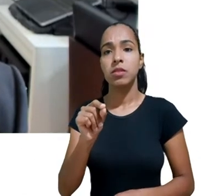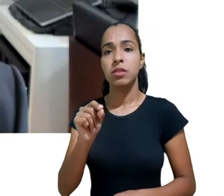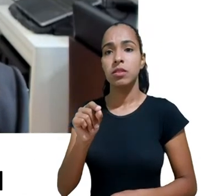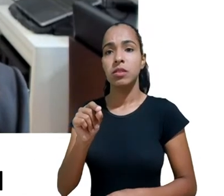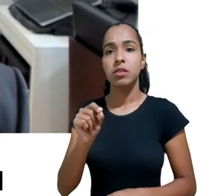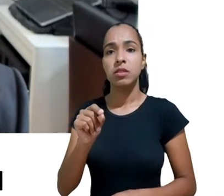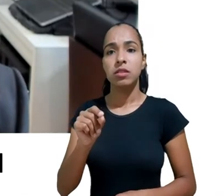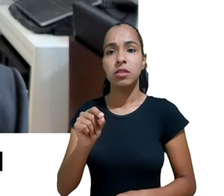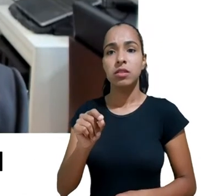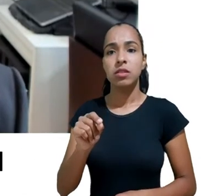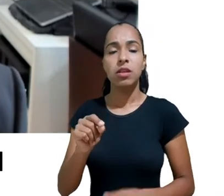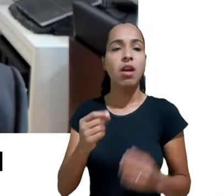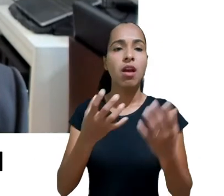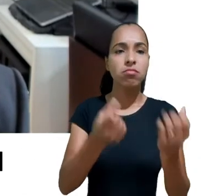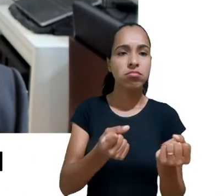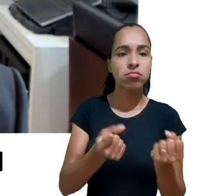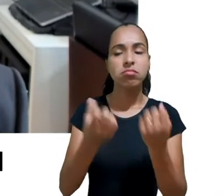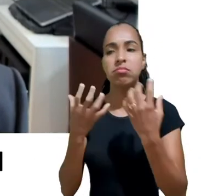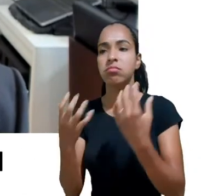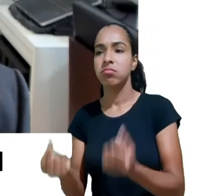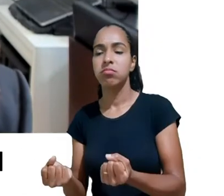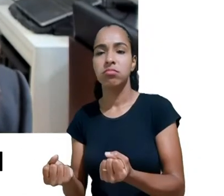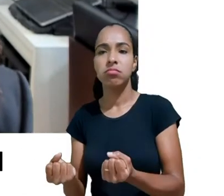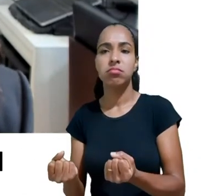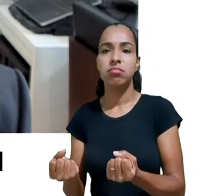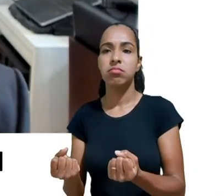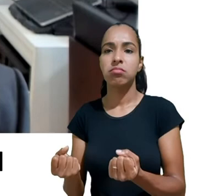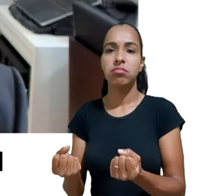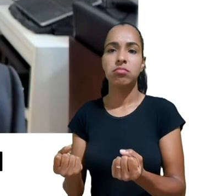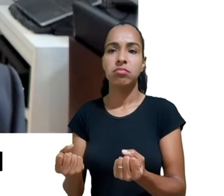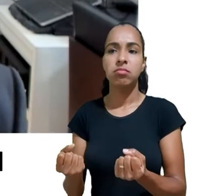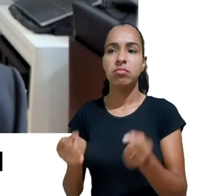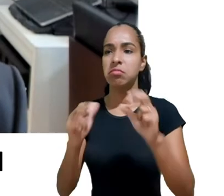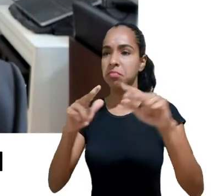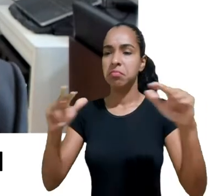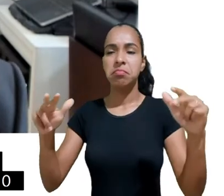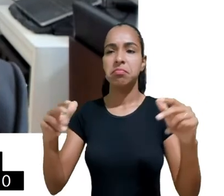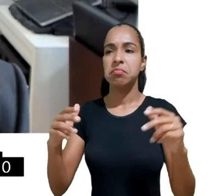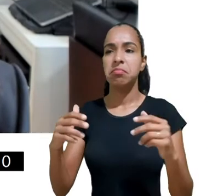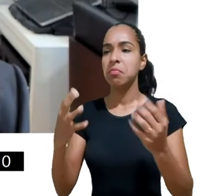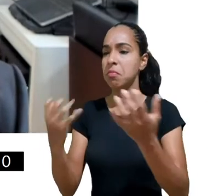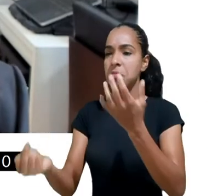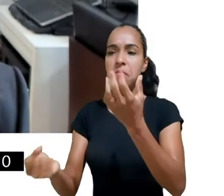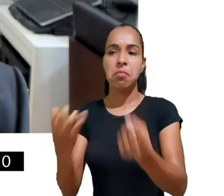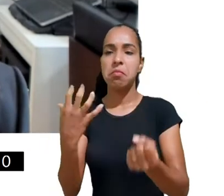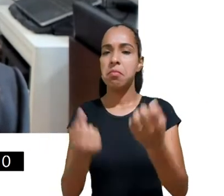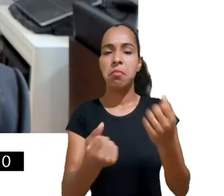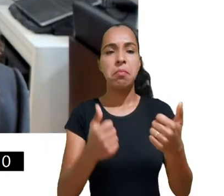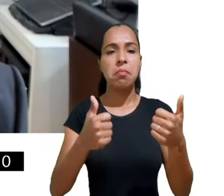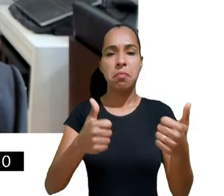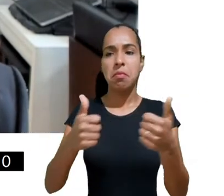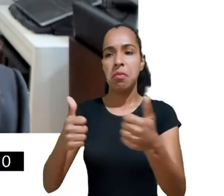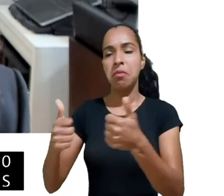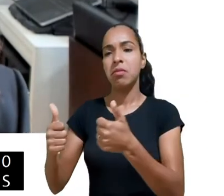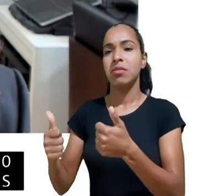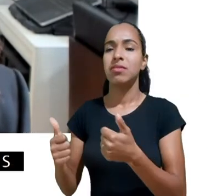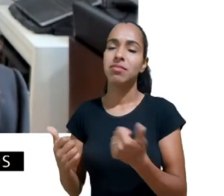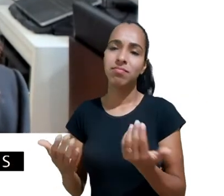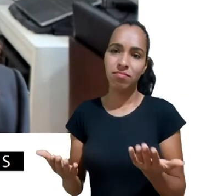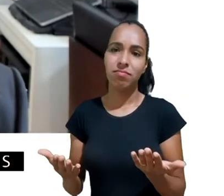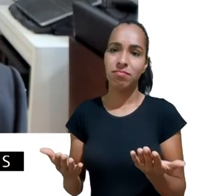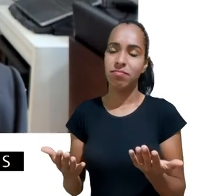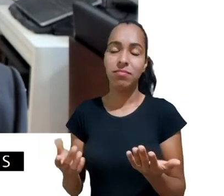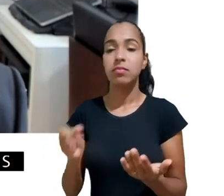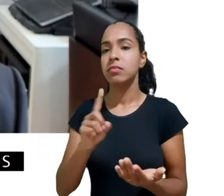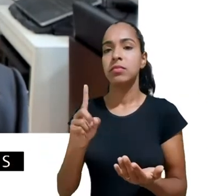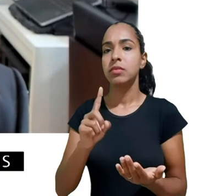tudo com relação ao fornecimento dos nossos dados pessoais para uma postura ativa em que cada dado